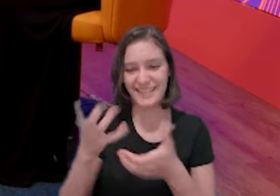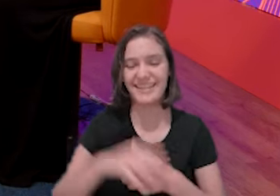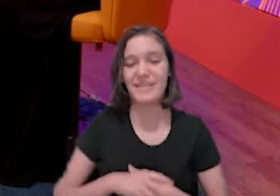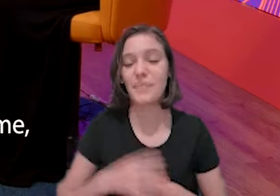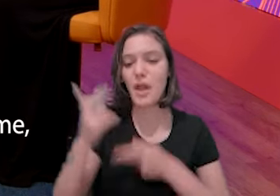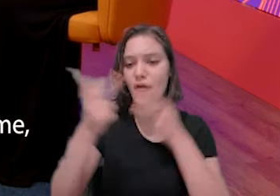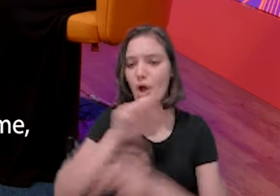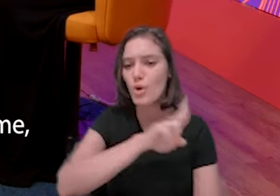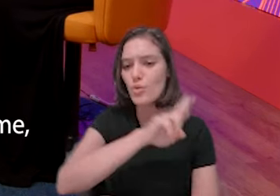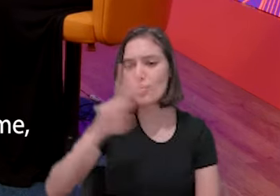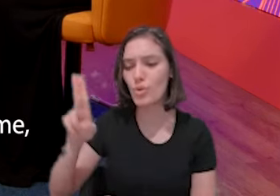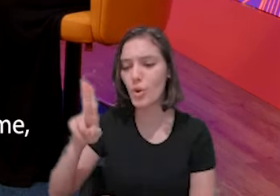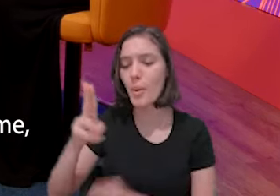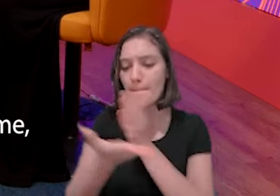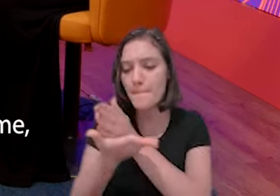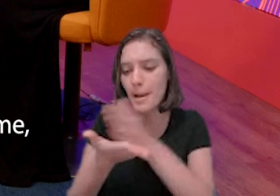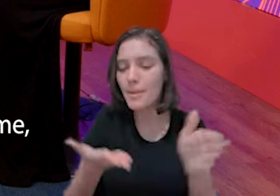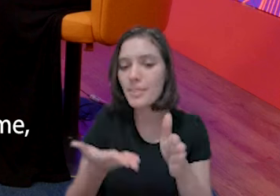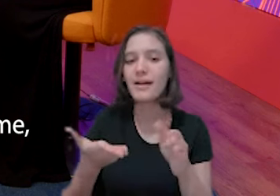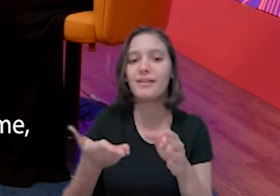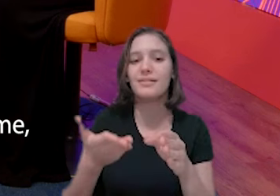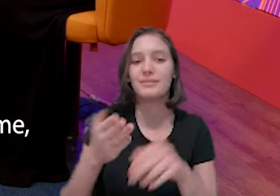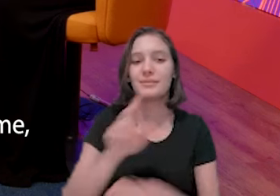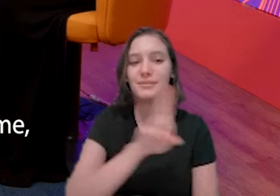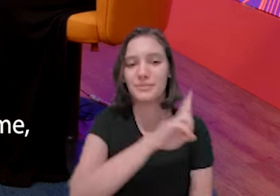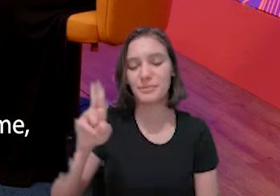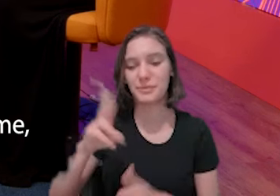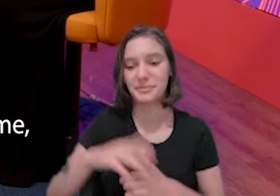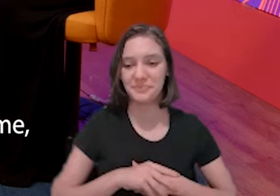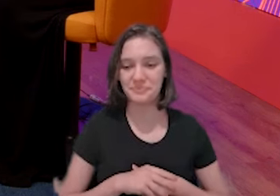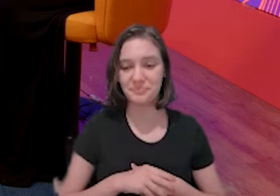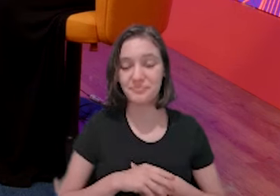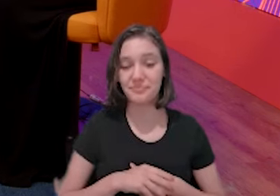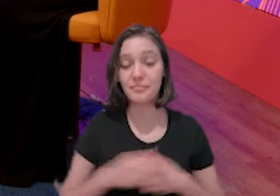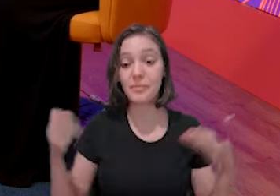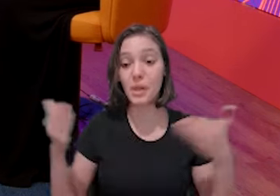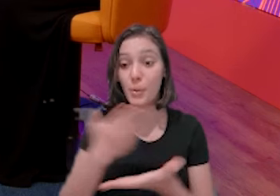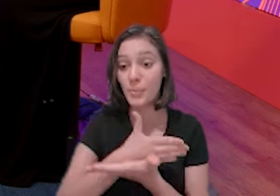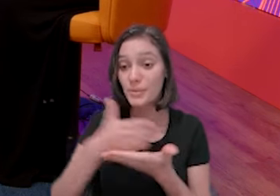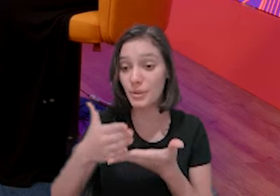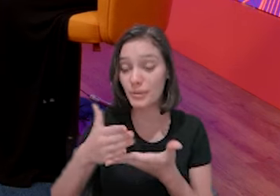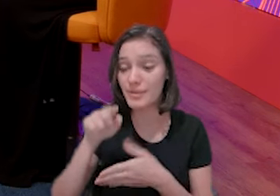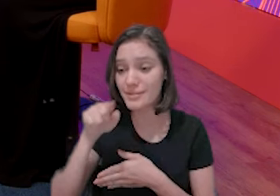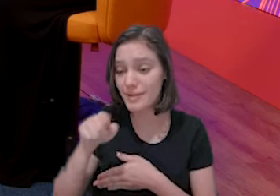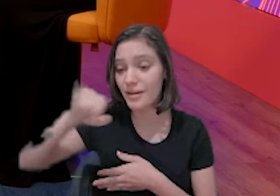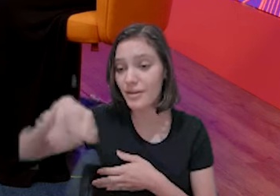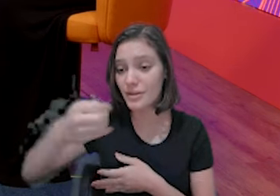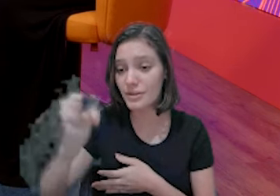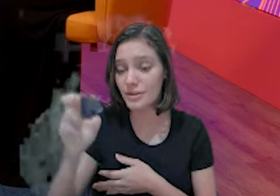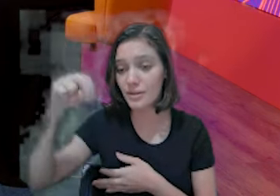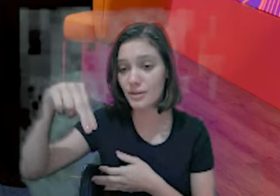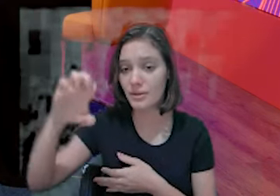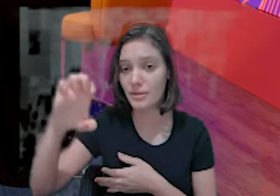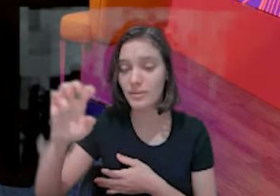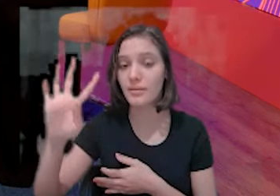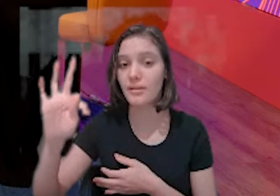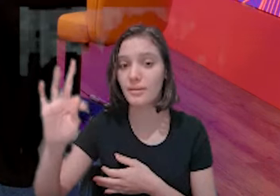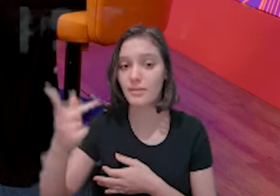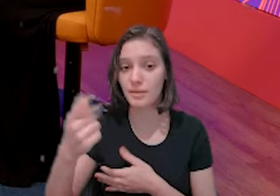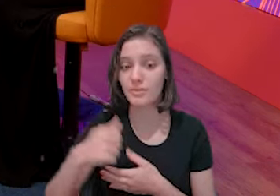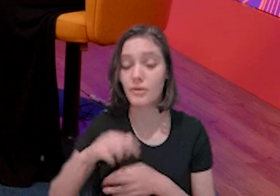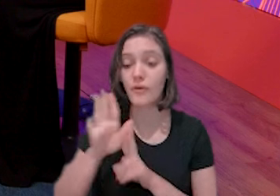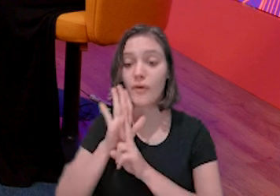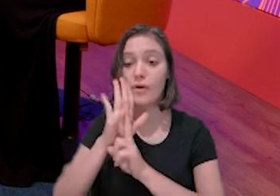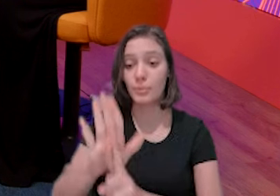a gente quer. Eu chamo todo mundo pela metade do nome, meio mineiro. E vamos começar com você, Janete. Você vem